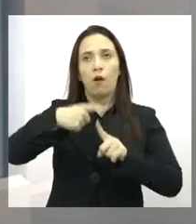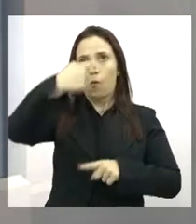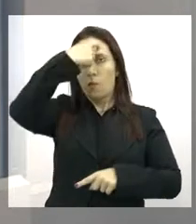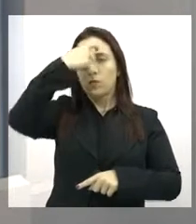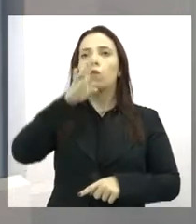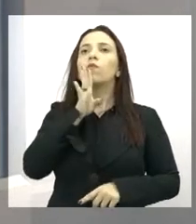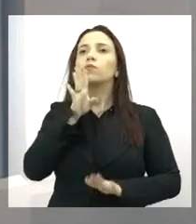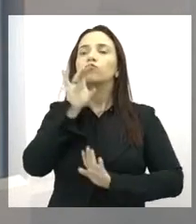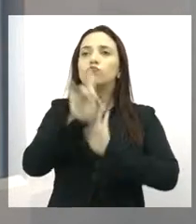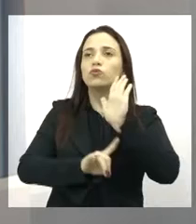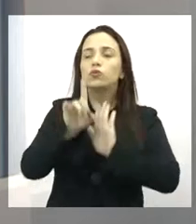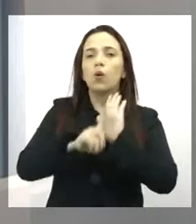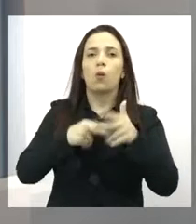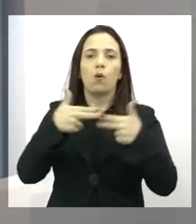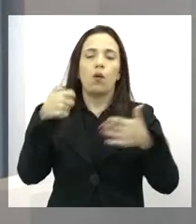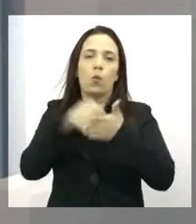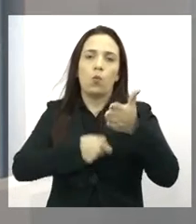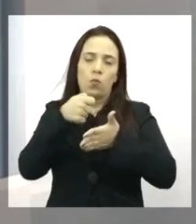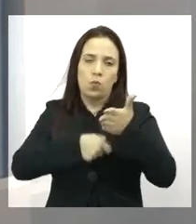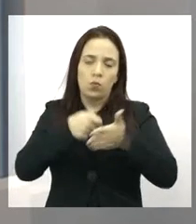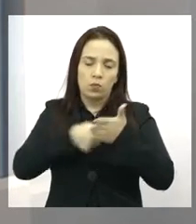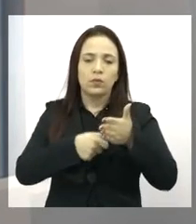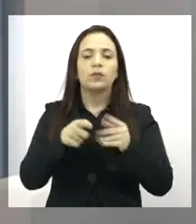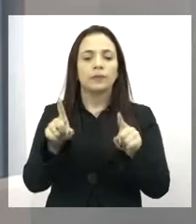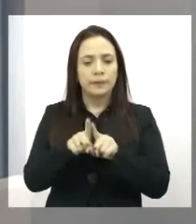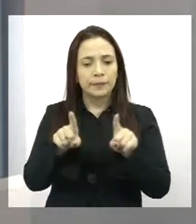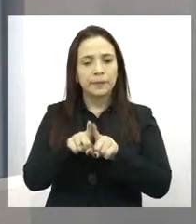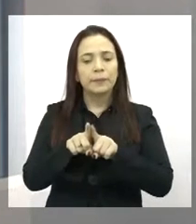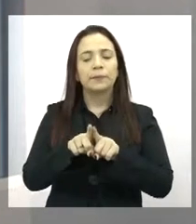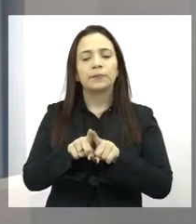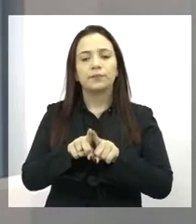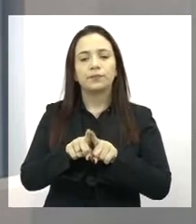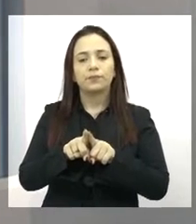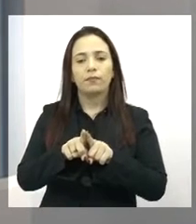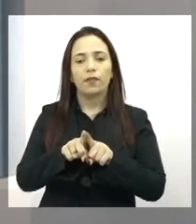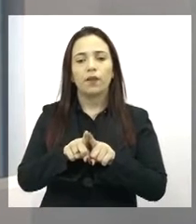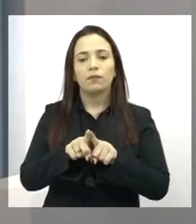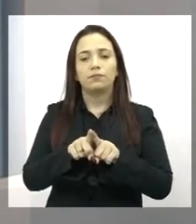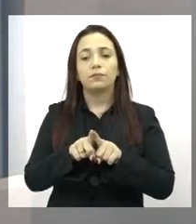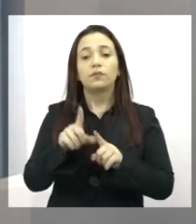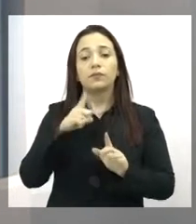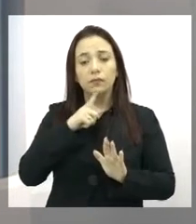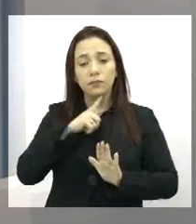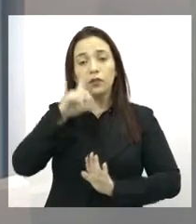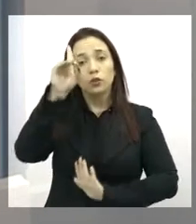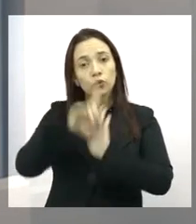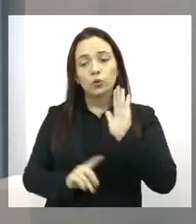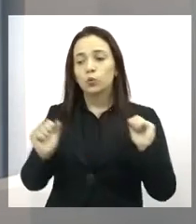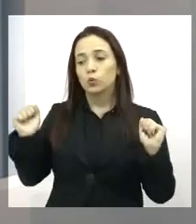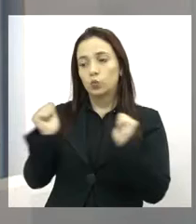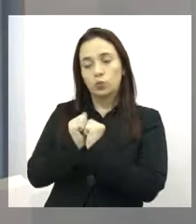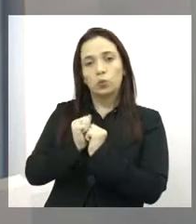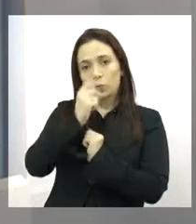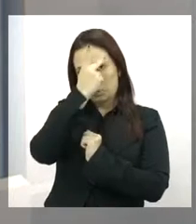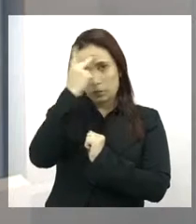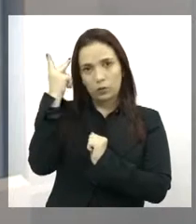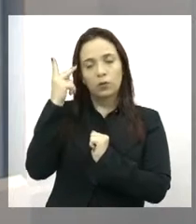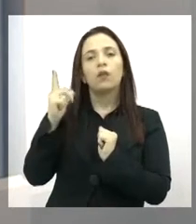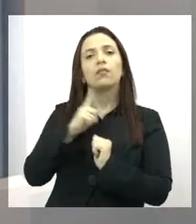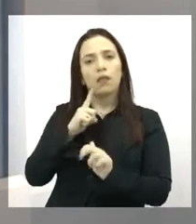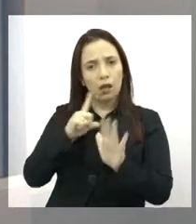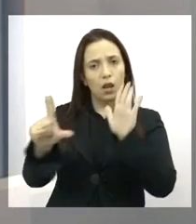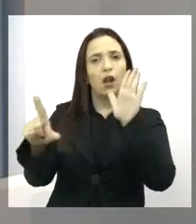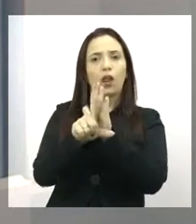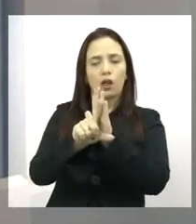desses direitos para que ela possa cobrar. Entre eles, a gente destaca também a questão do direito à acompanhante, que existe uma